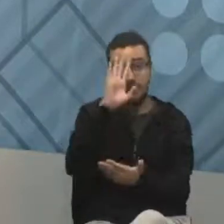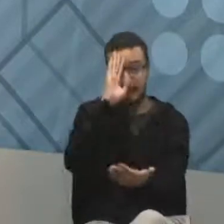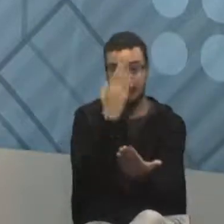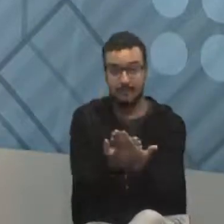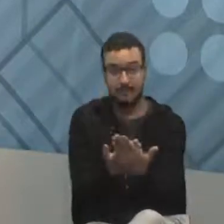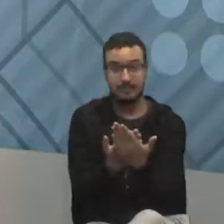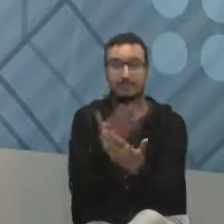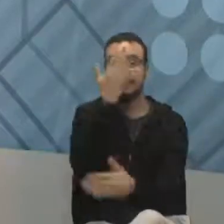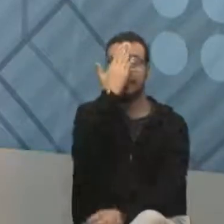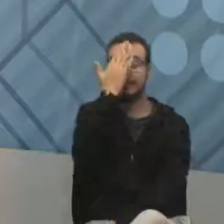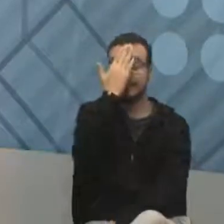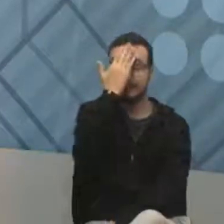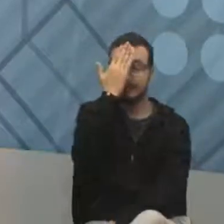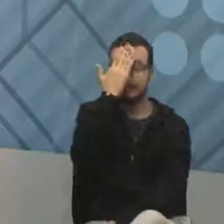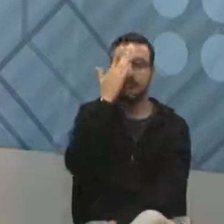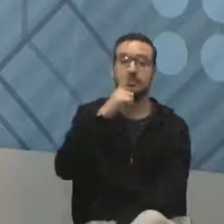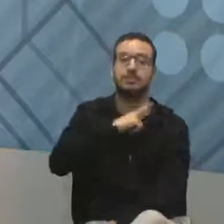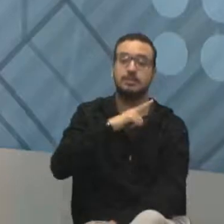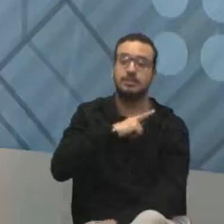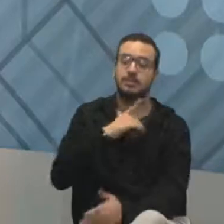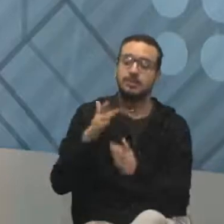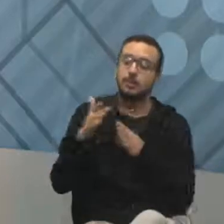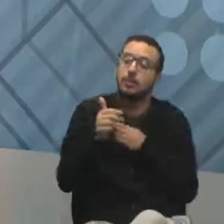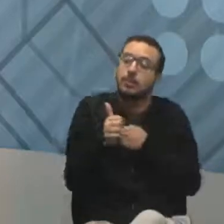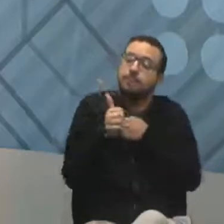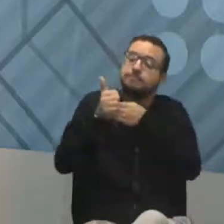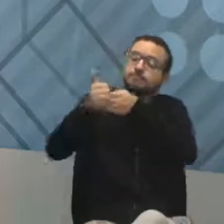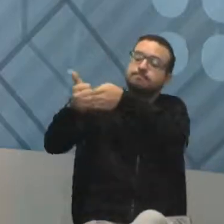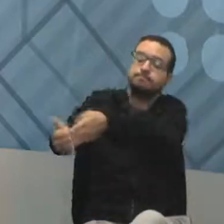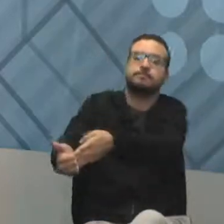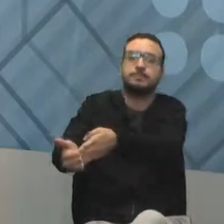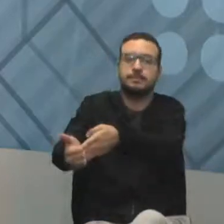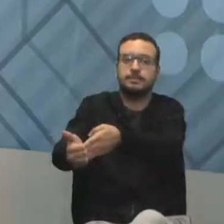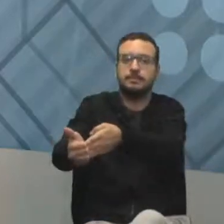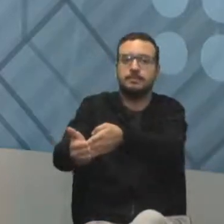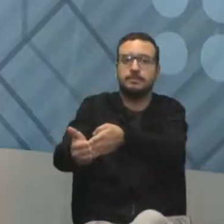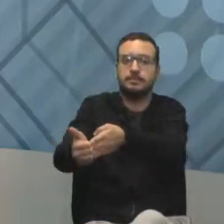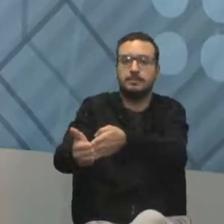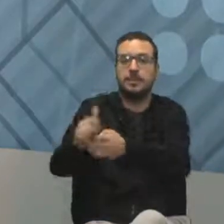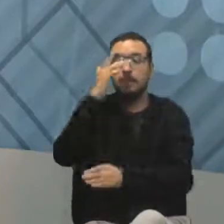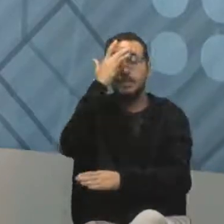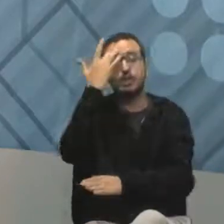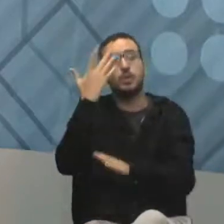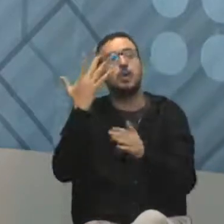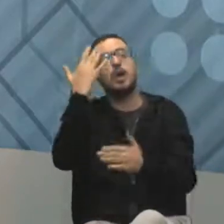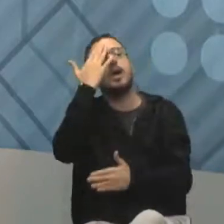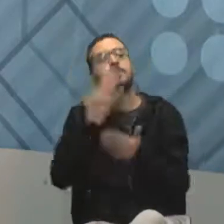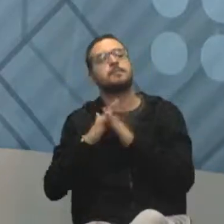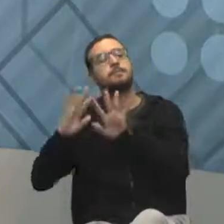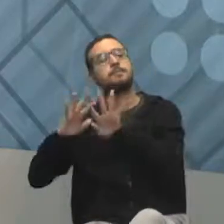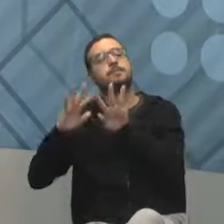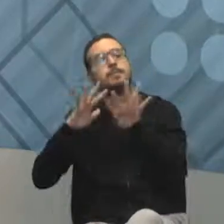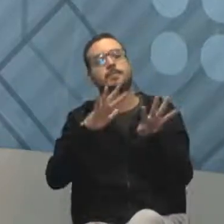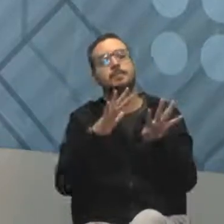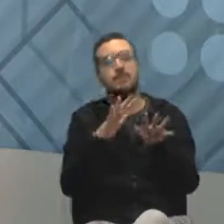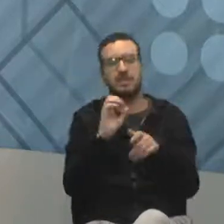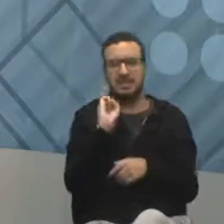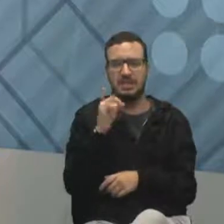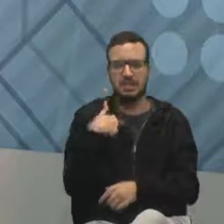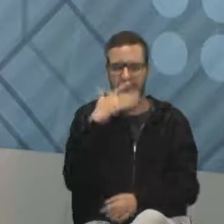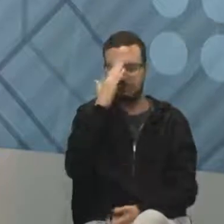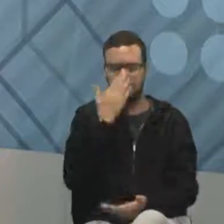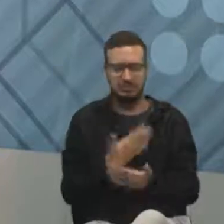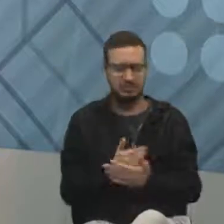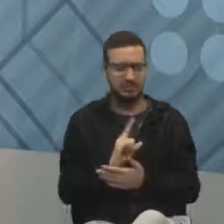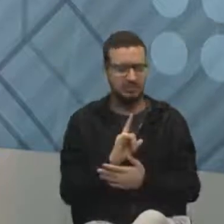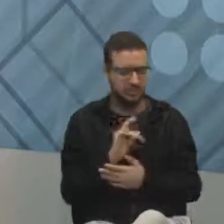e você sabe que você está conduzindo aquelas pessoas, elas acreditam em você. Se você não acredita e não tem essa questão de,